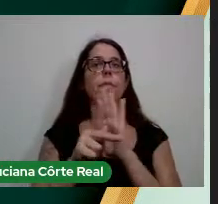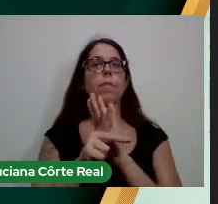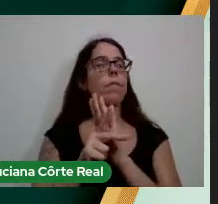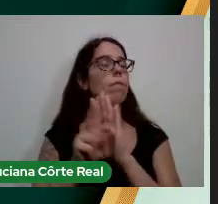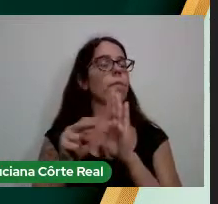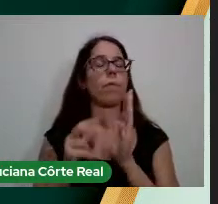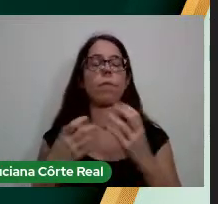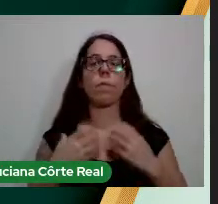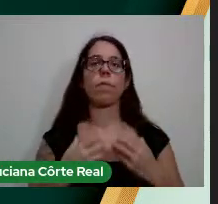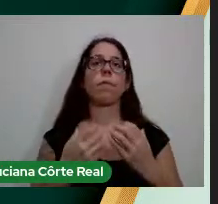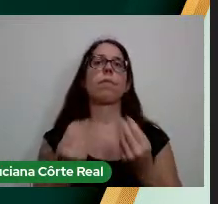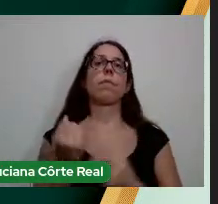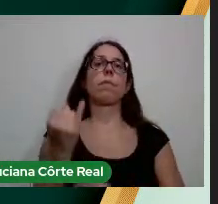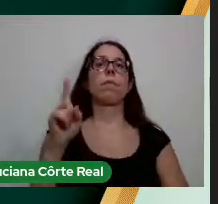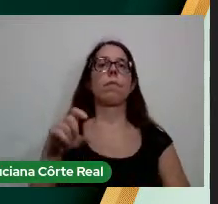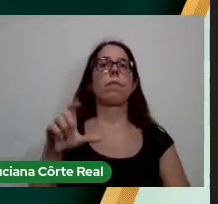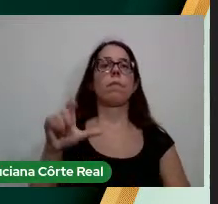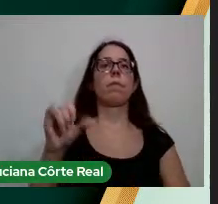importante Muito obrigada